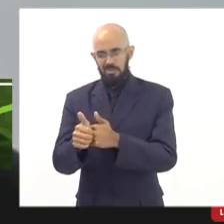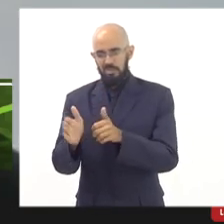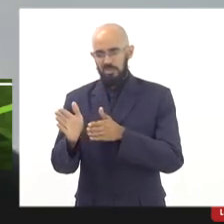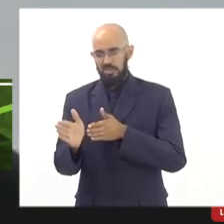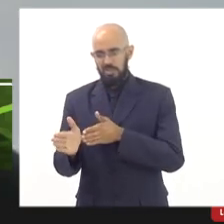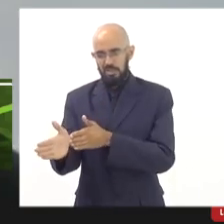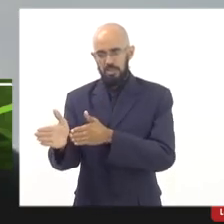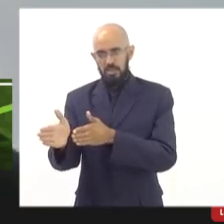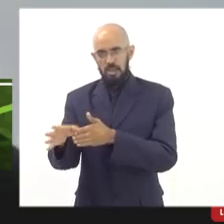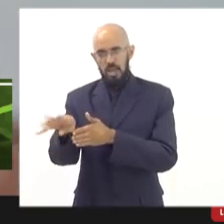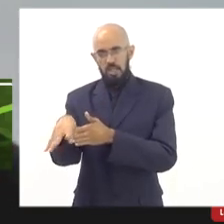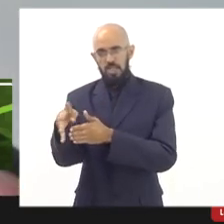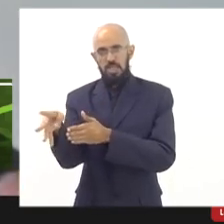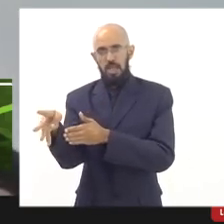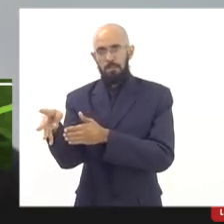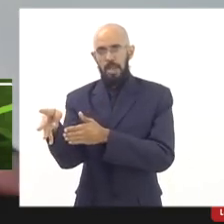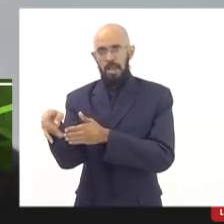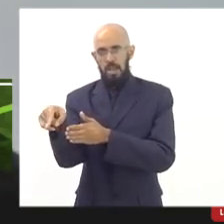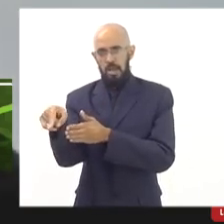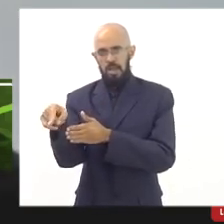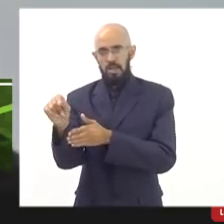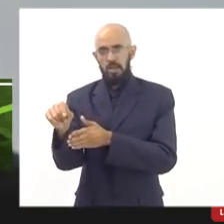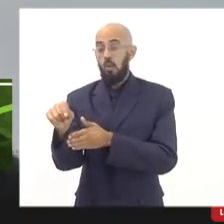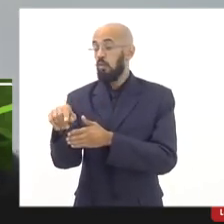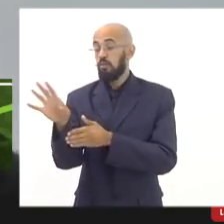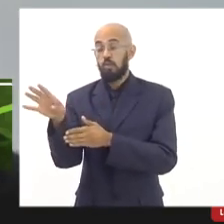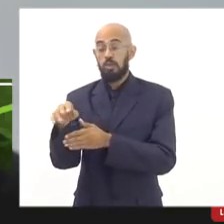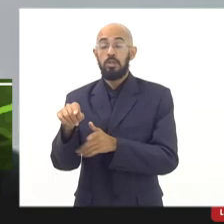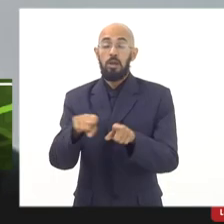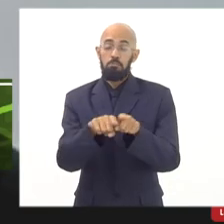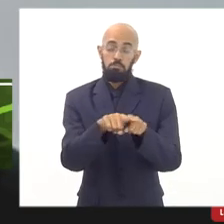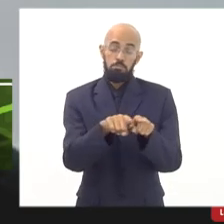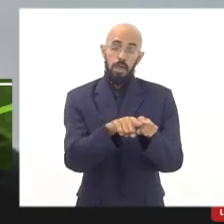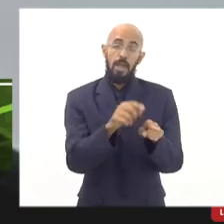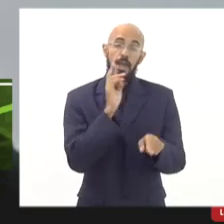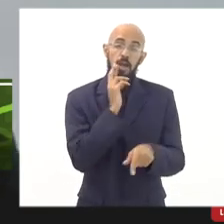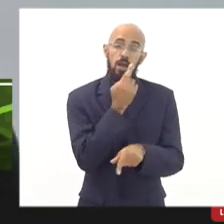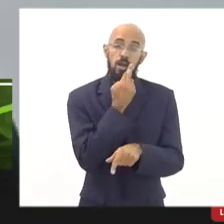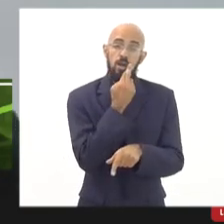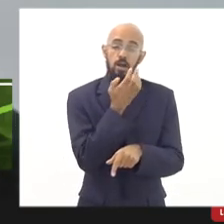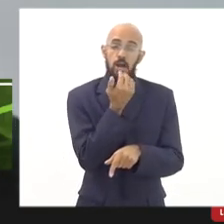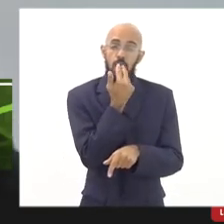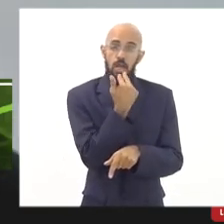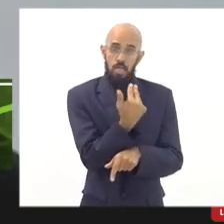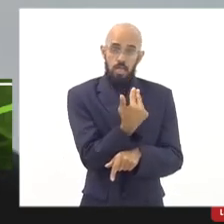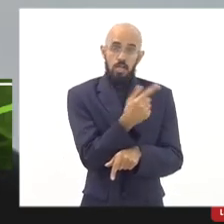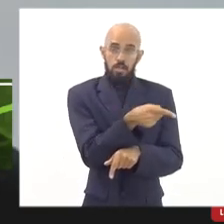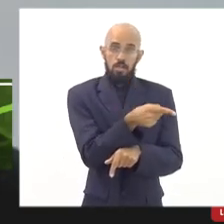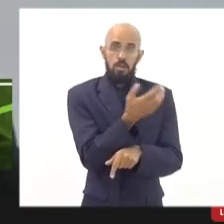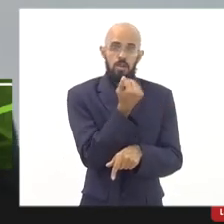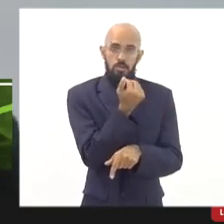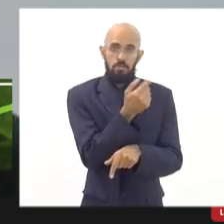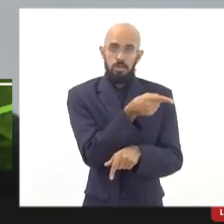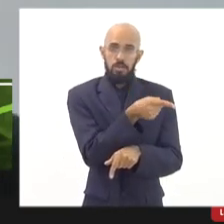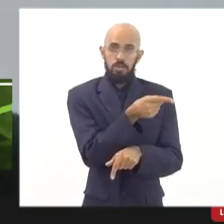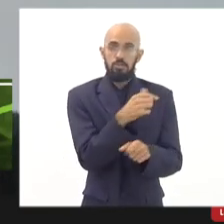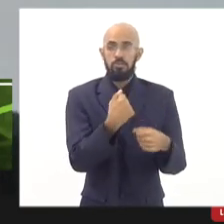tabela FGV, o cardápio, aliás, na tabela FGV. A gente precisaria de um valor